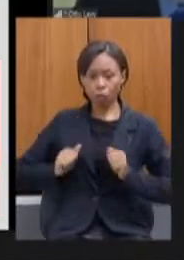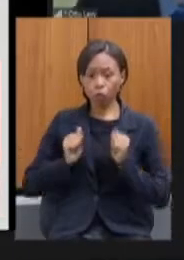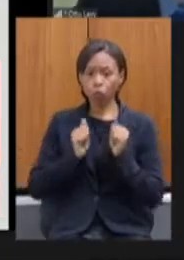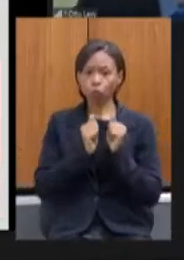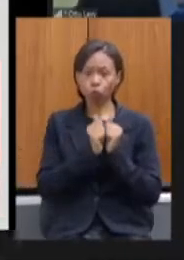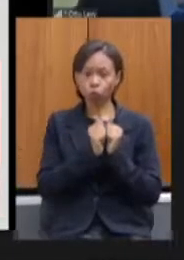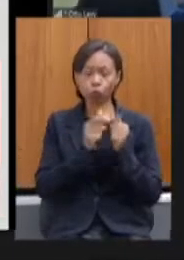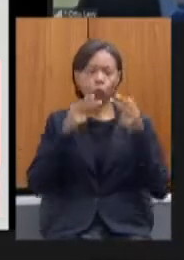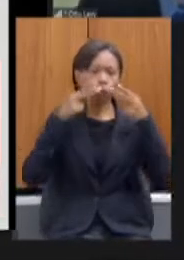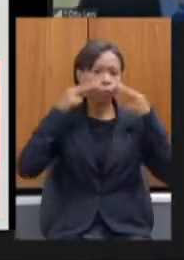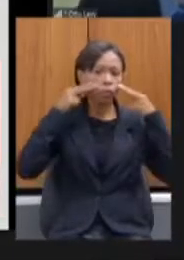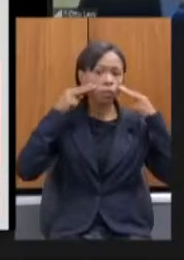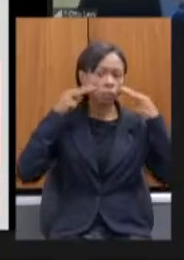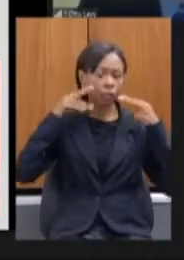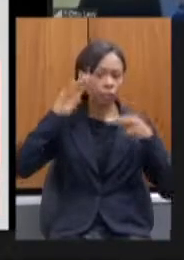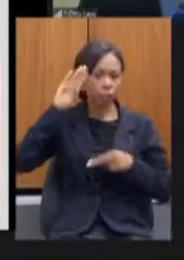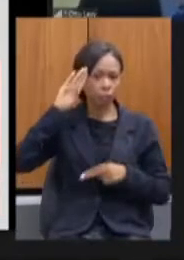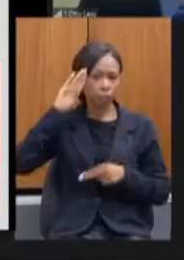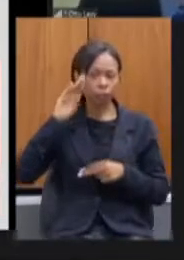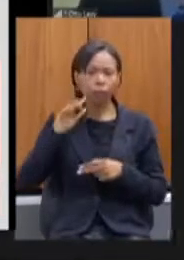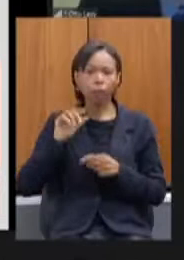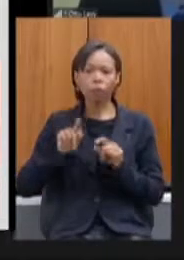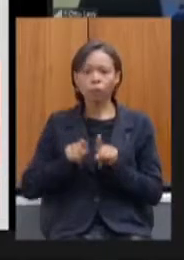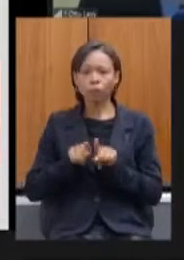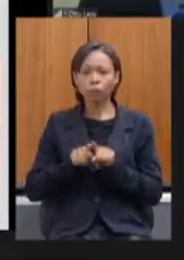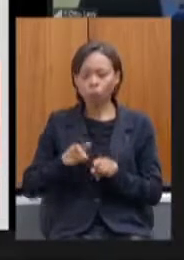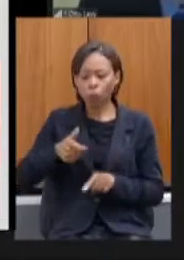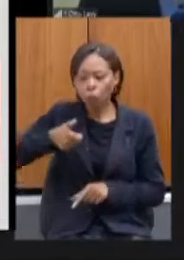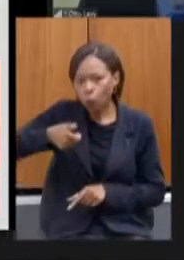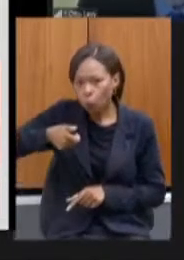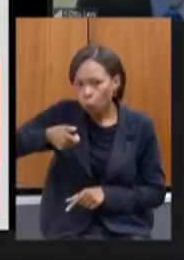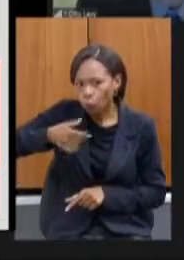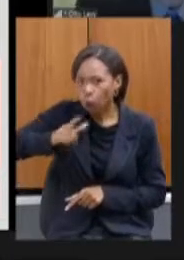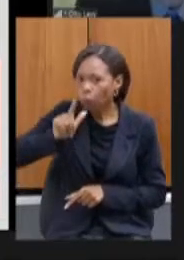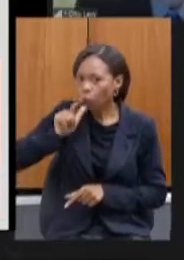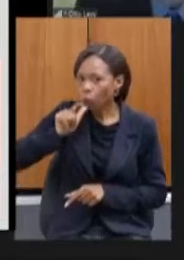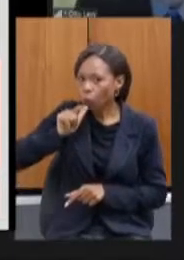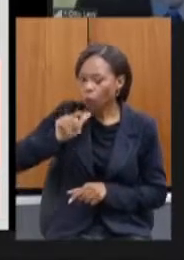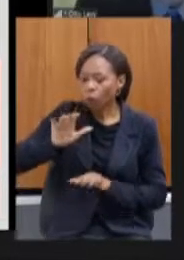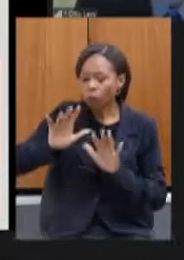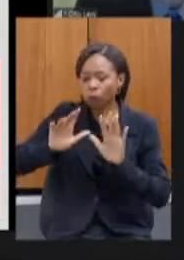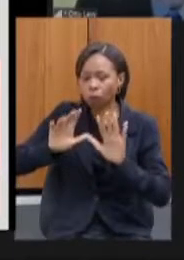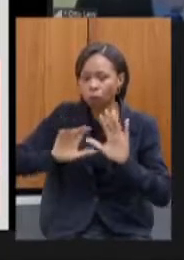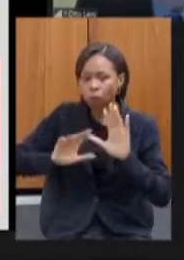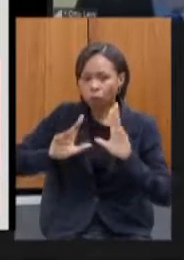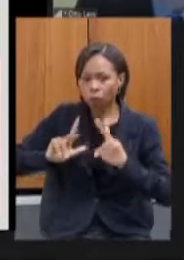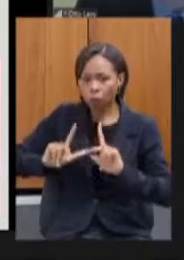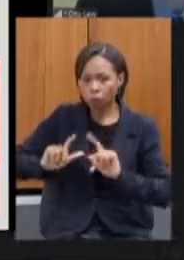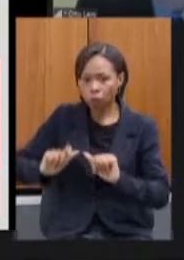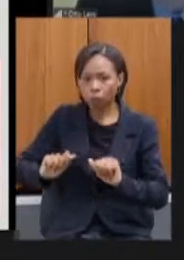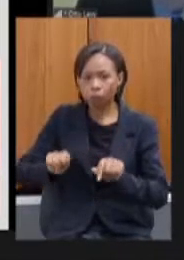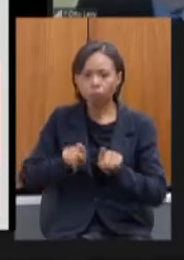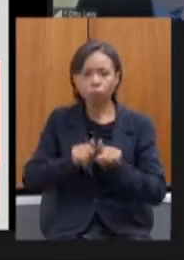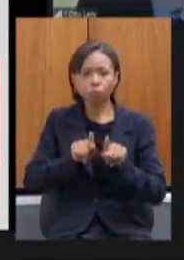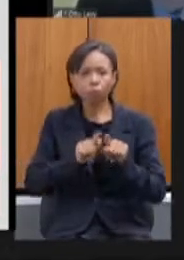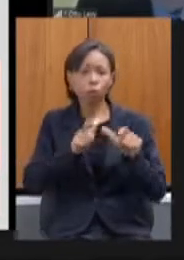bebedores com acionadores automáticos disponibilização de tótens com dispensa de álcool gel